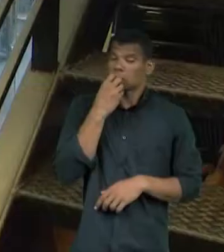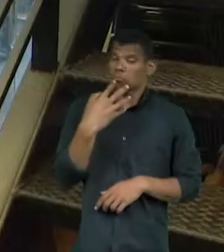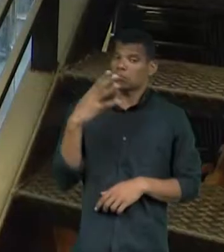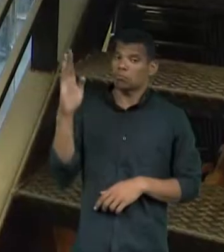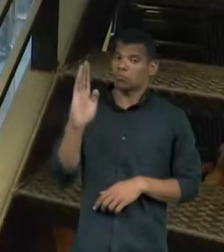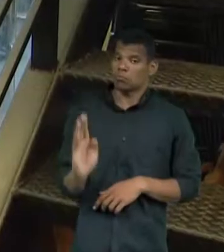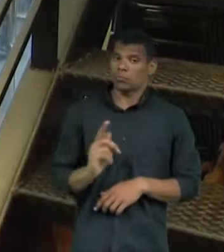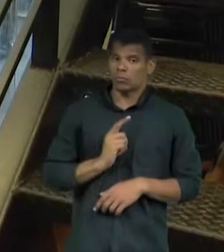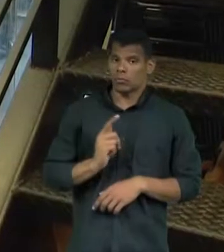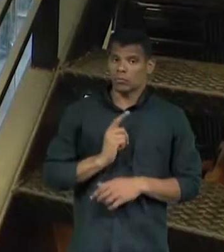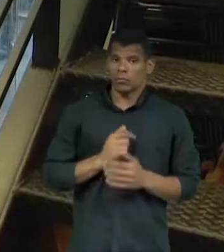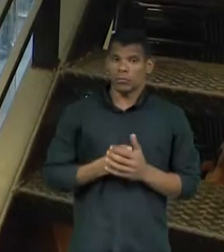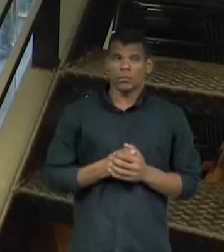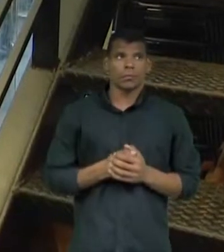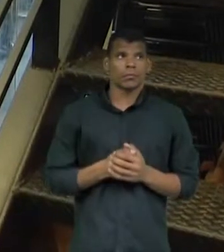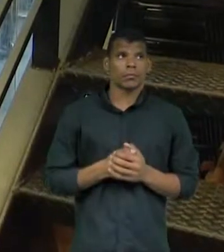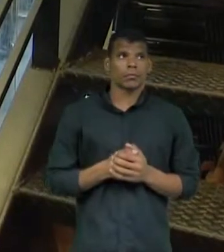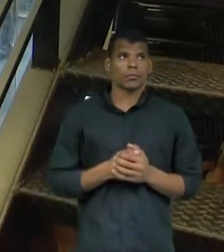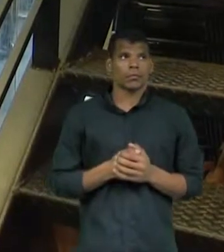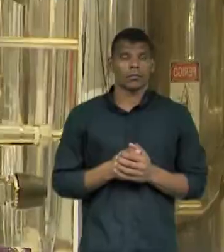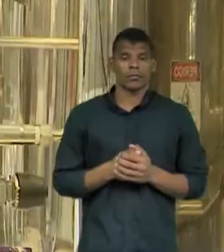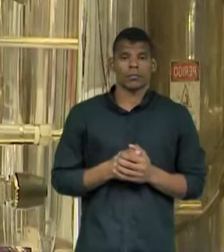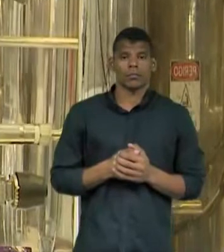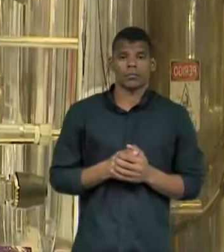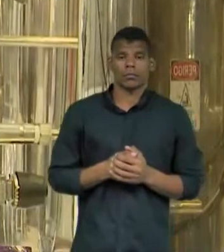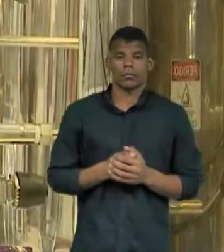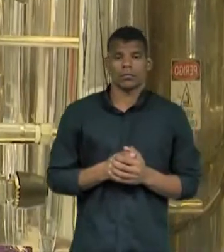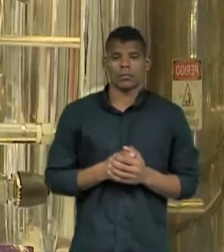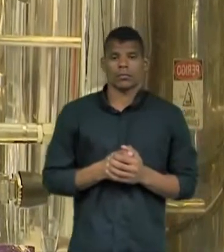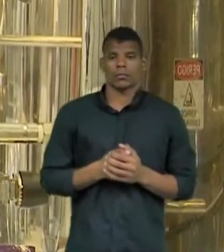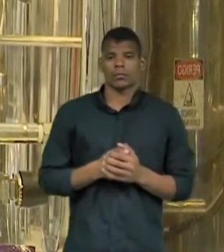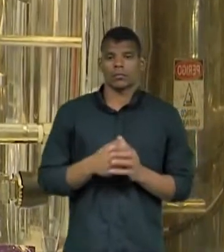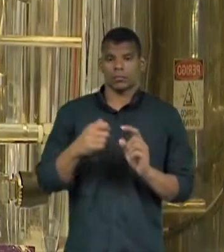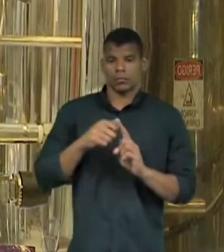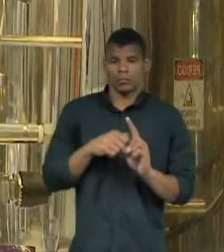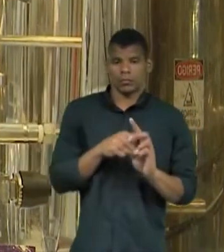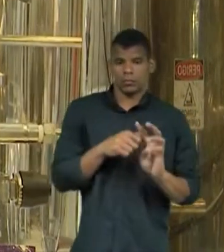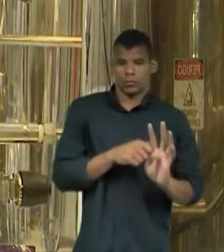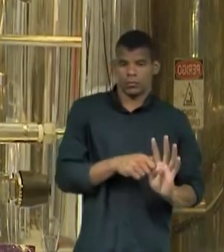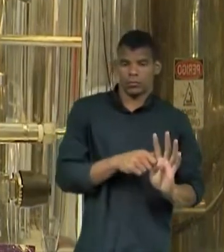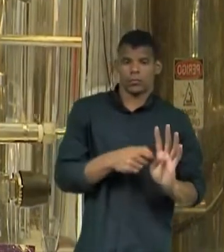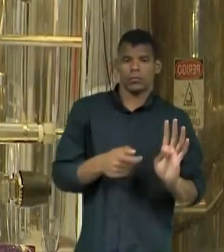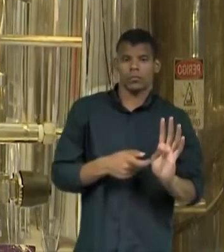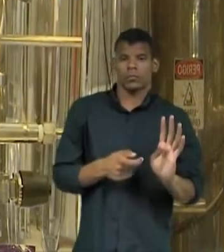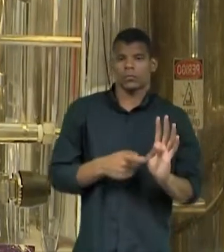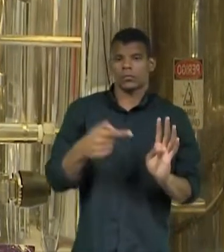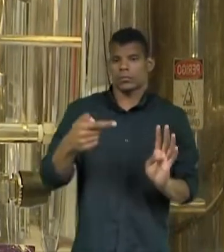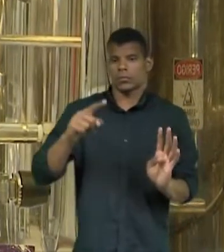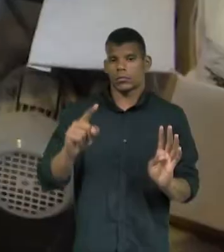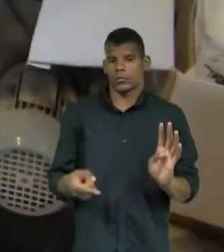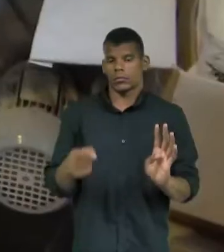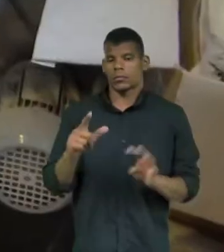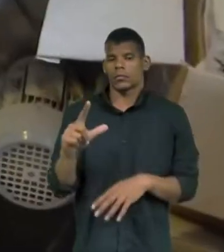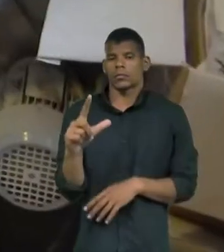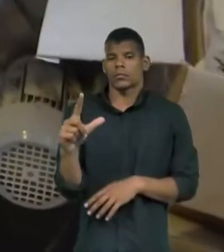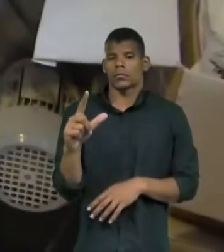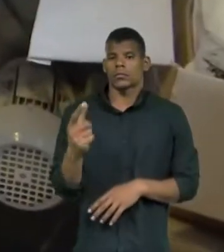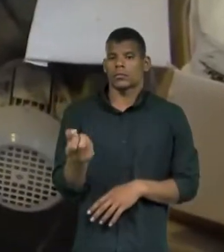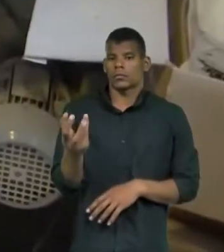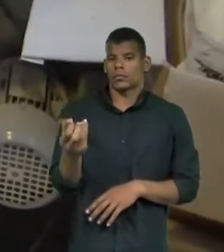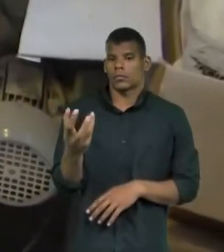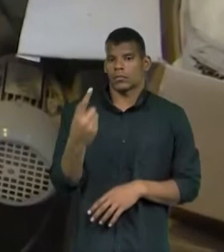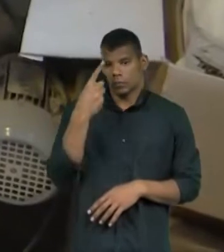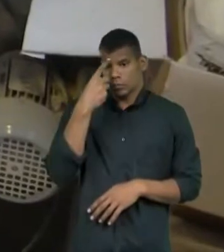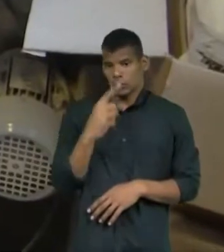Por esses tanques de fermentação, são produzidos mensalmente quase 7 mil litros de cerveja por dia. O processo de